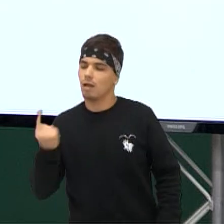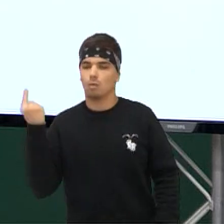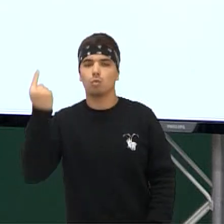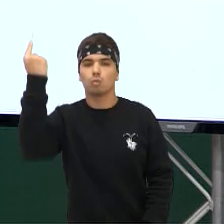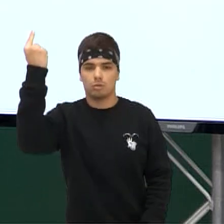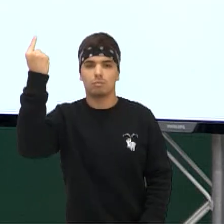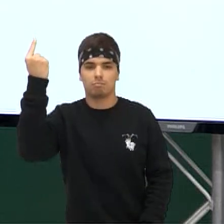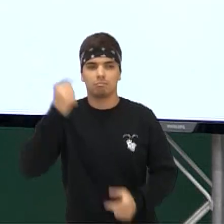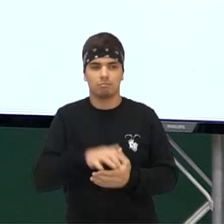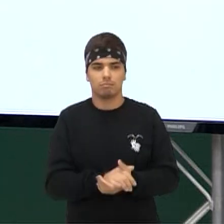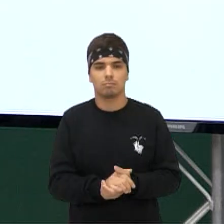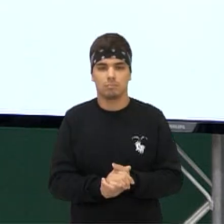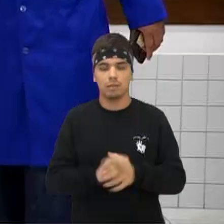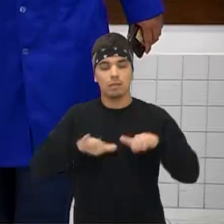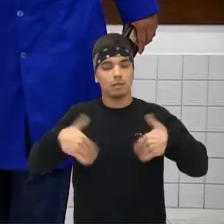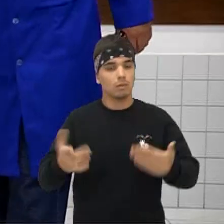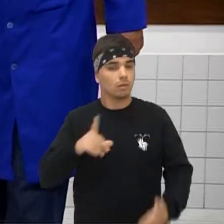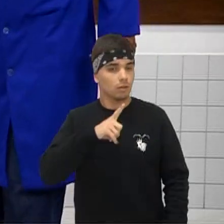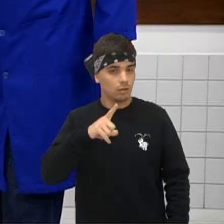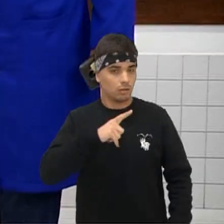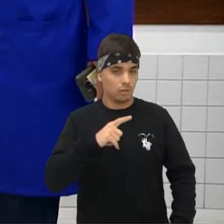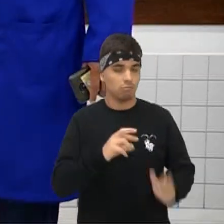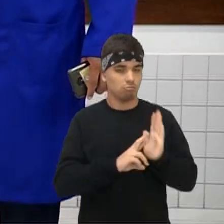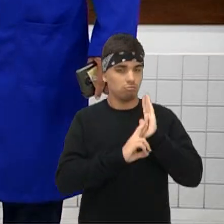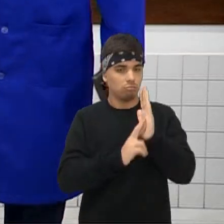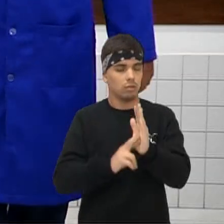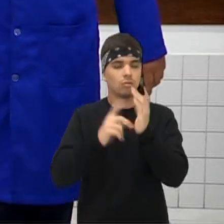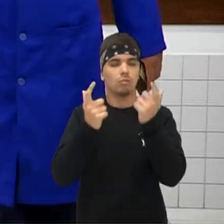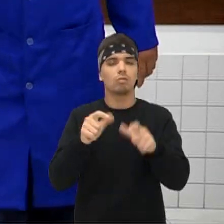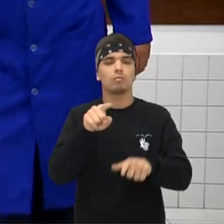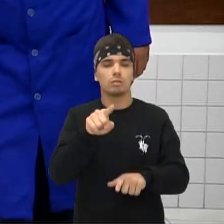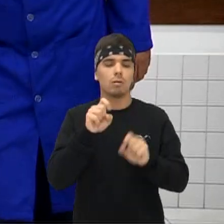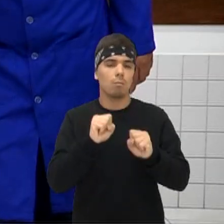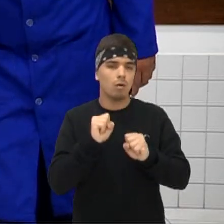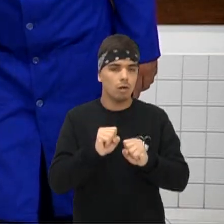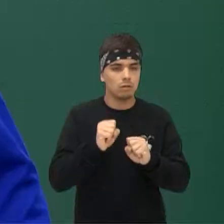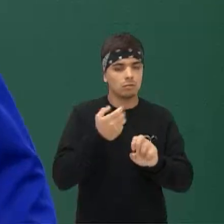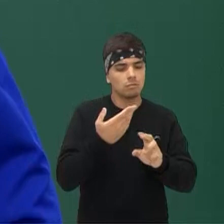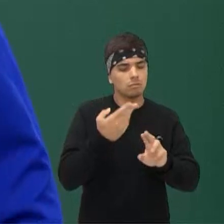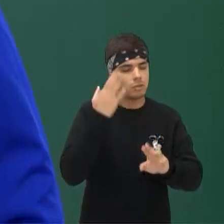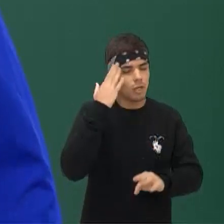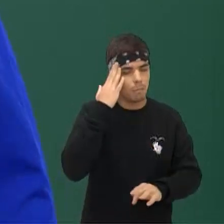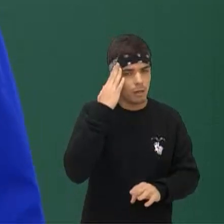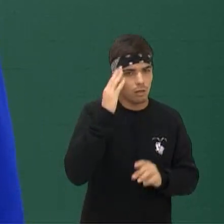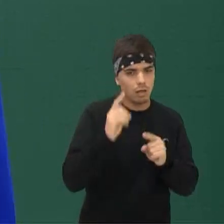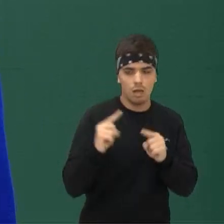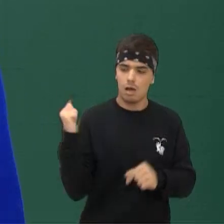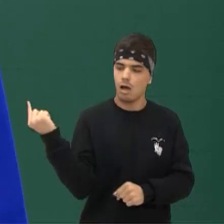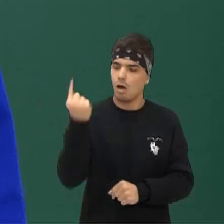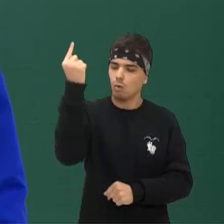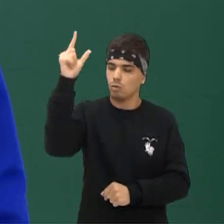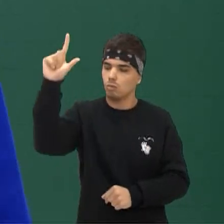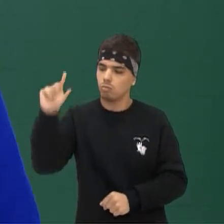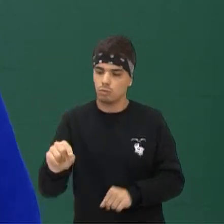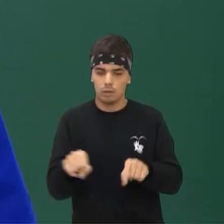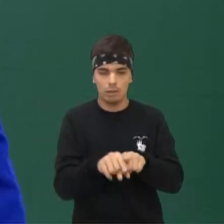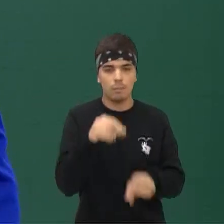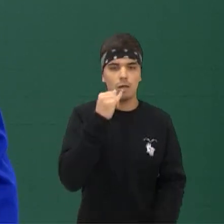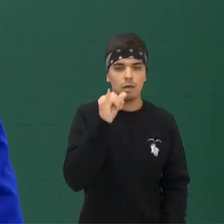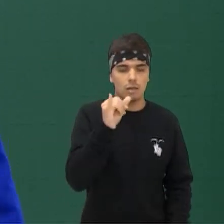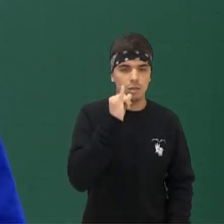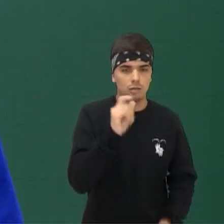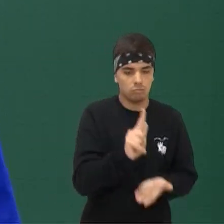É mesmo, Exatamente Então, quando você tem essa referência Onde você trabalha que a altura está diminuindo A energia que você vai ter potencial